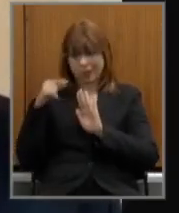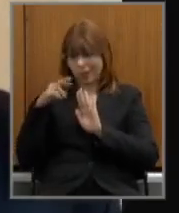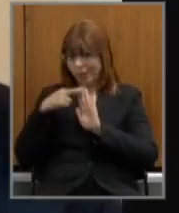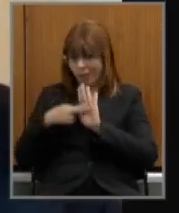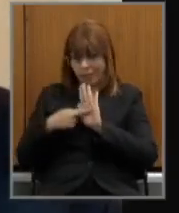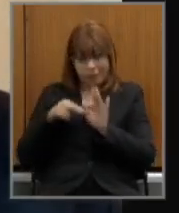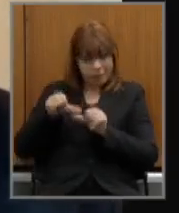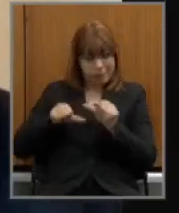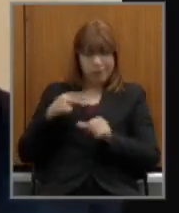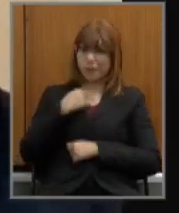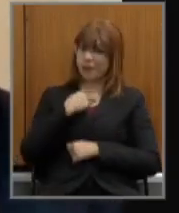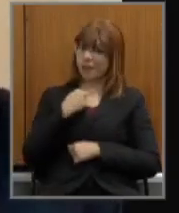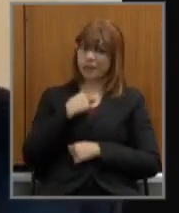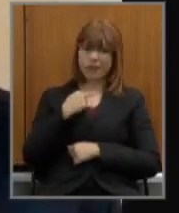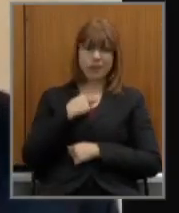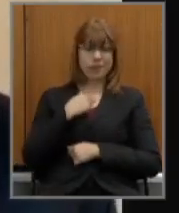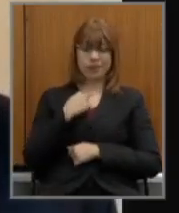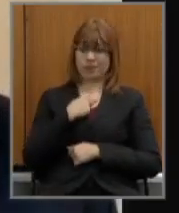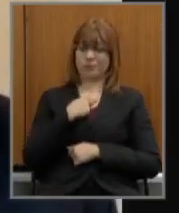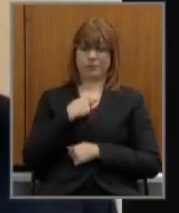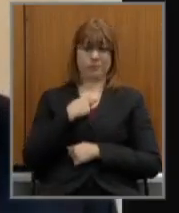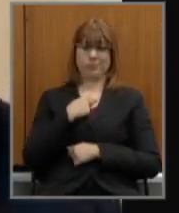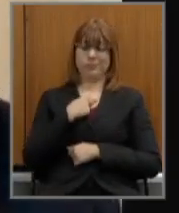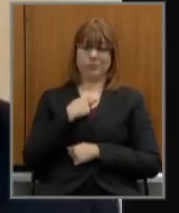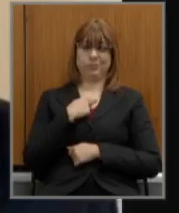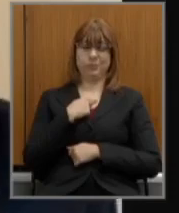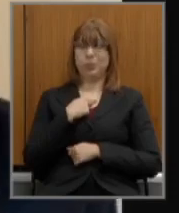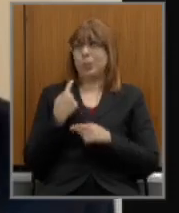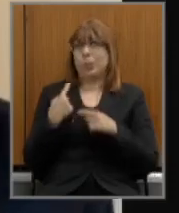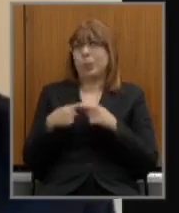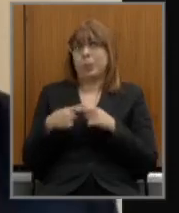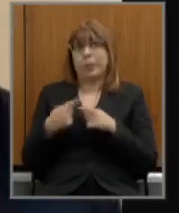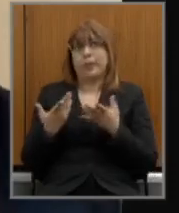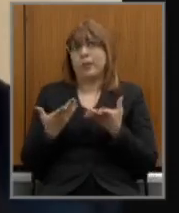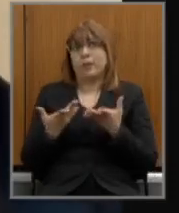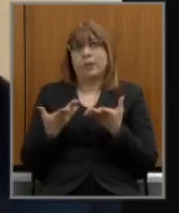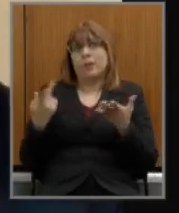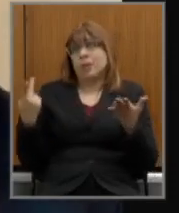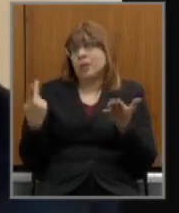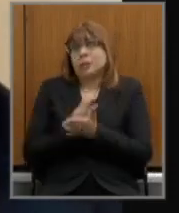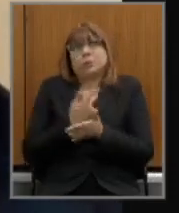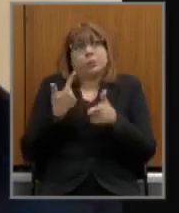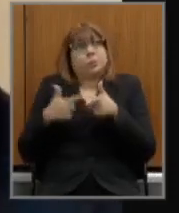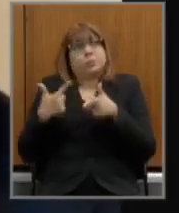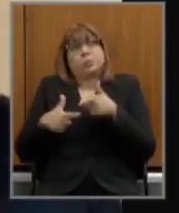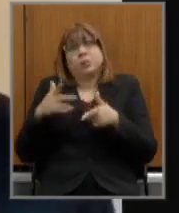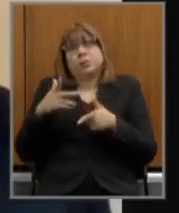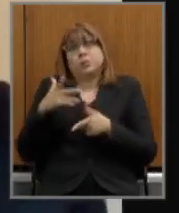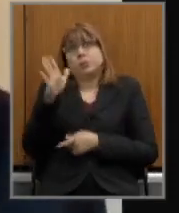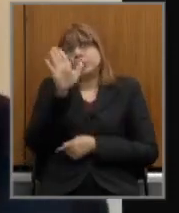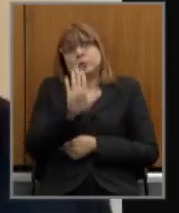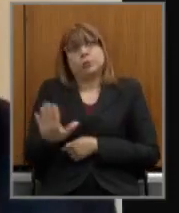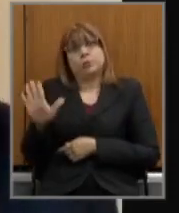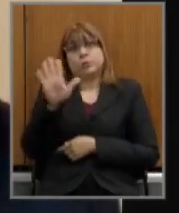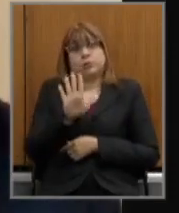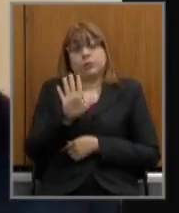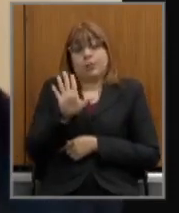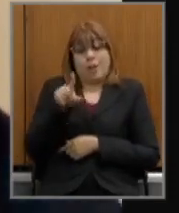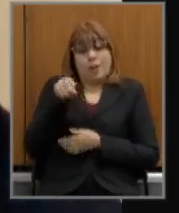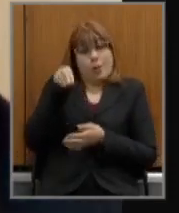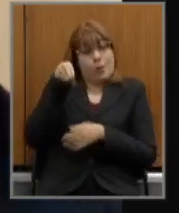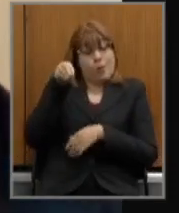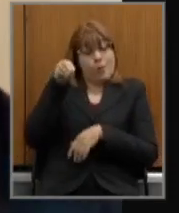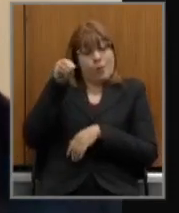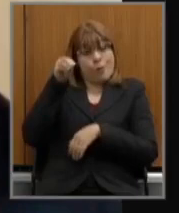modificadas apenas pelo quadro dramático que nós estamos passando que foi muito mais culpa de maus